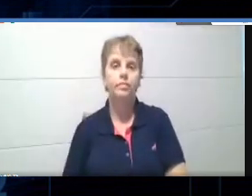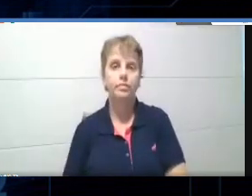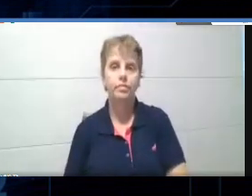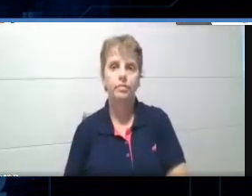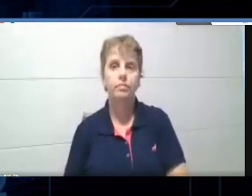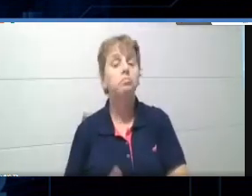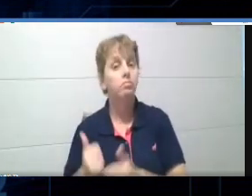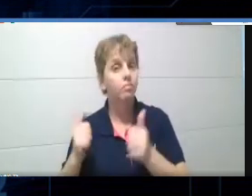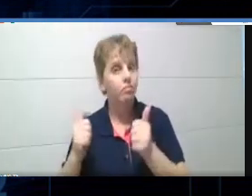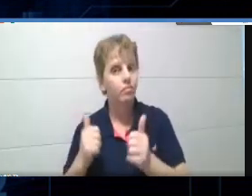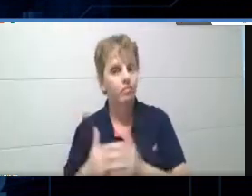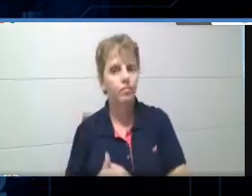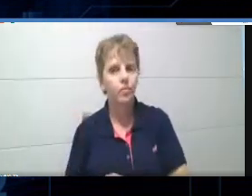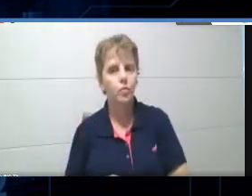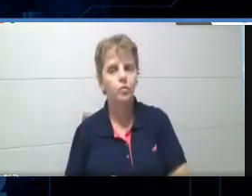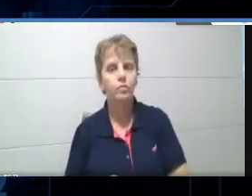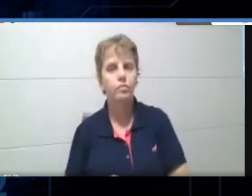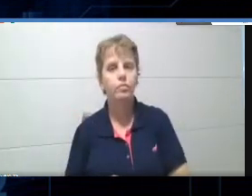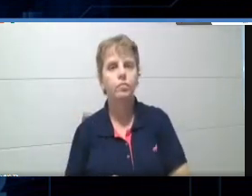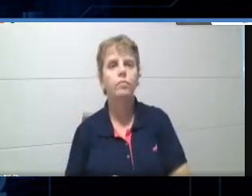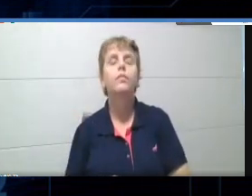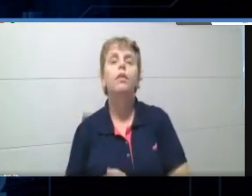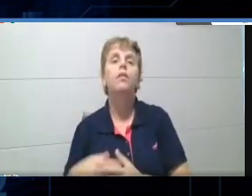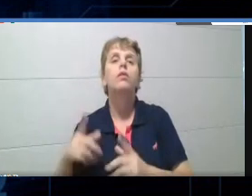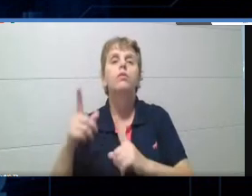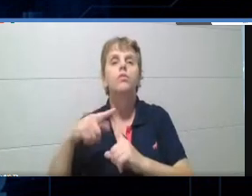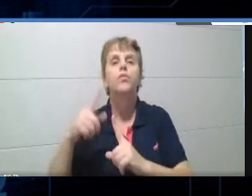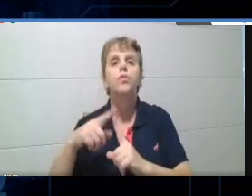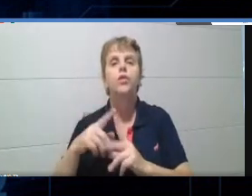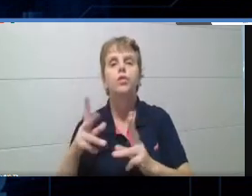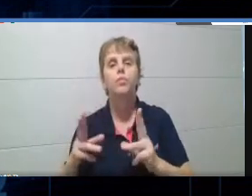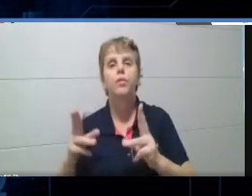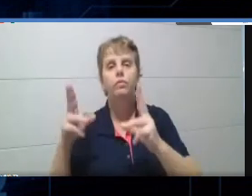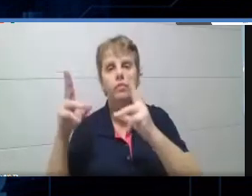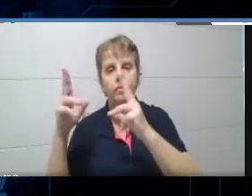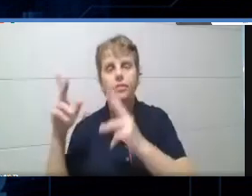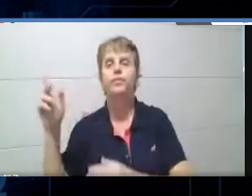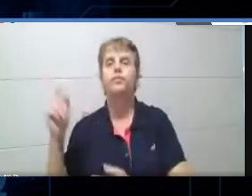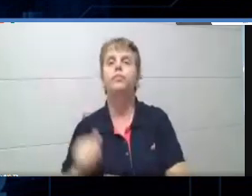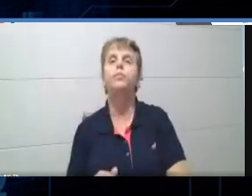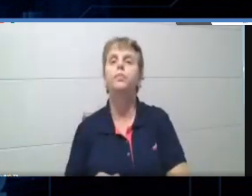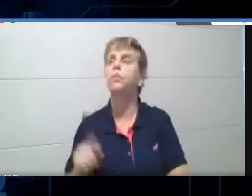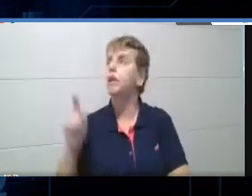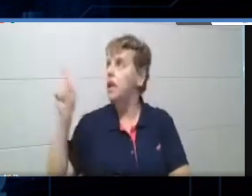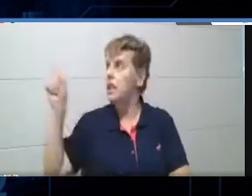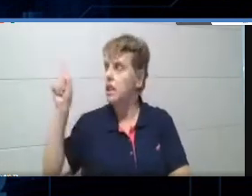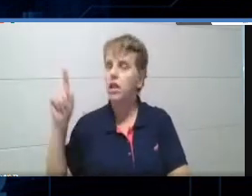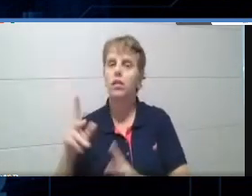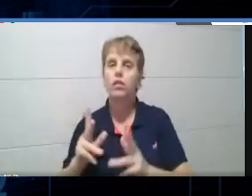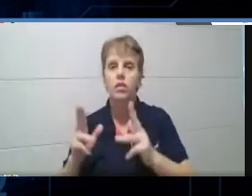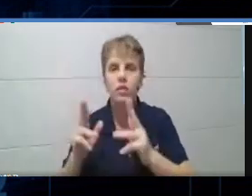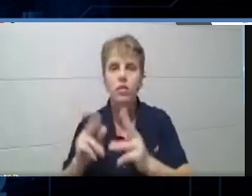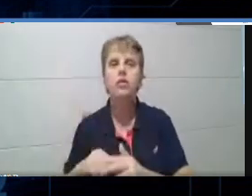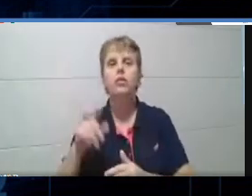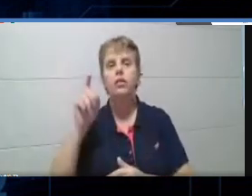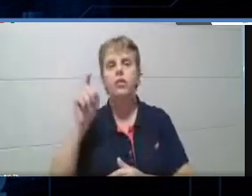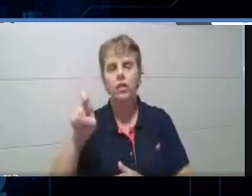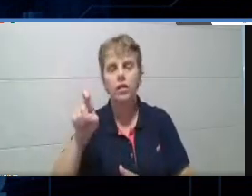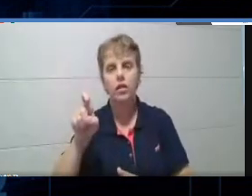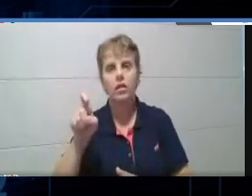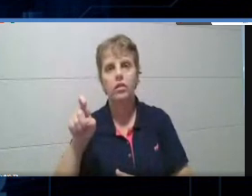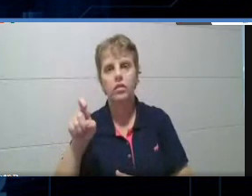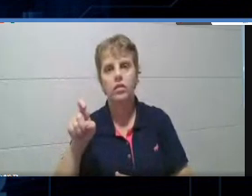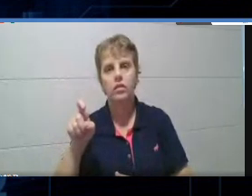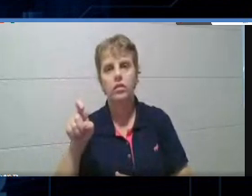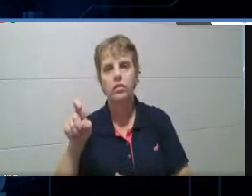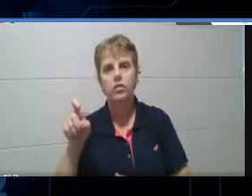Muito bem. Vamos ver as opções de edição, então. Aqui em edit, tá? Eu cliquei, então, nós estamos na aba